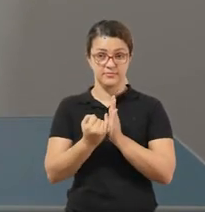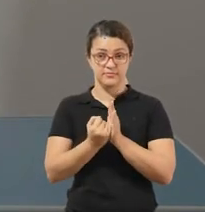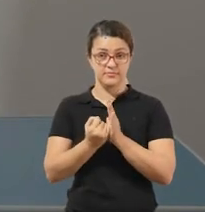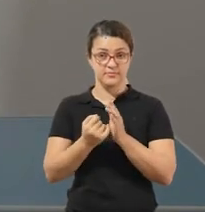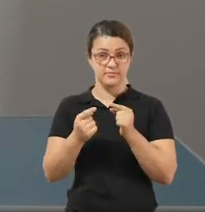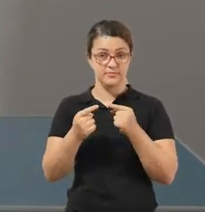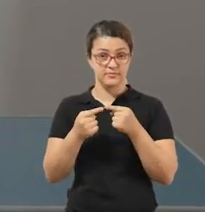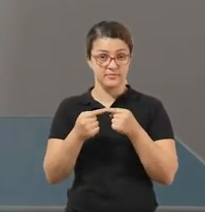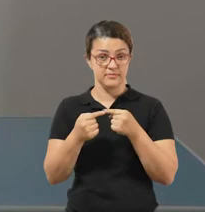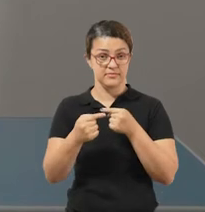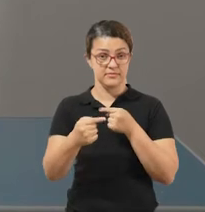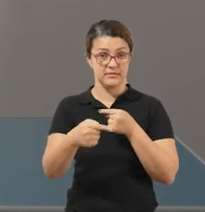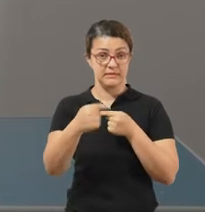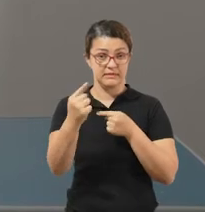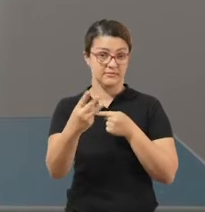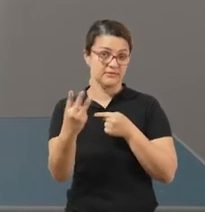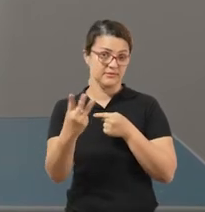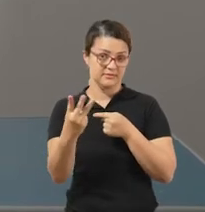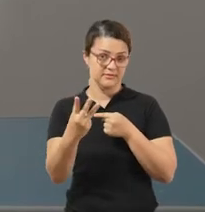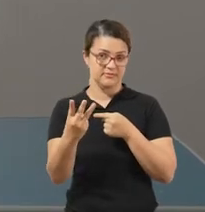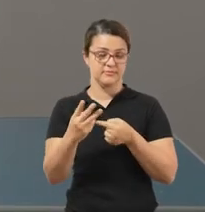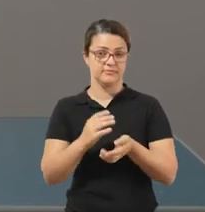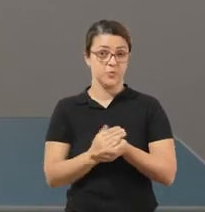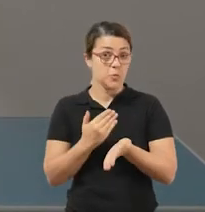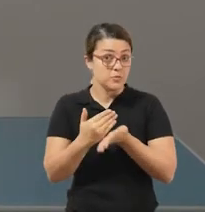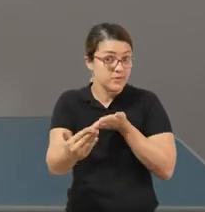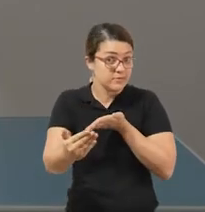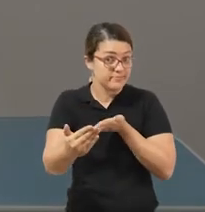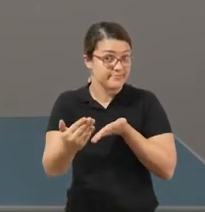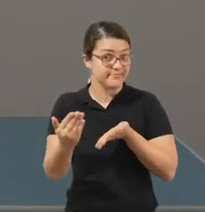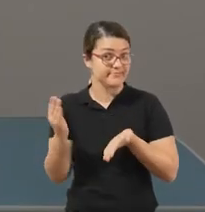13ª semana do Lição de Casa. Vamos começar?